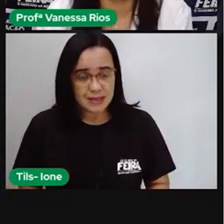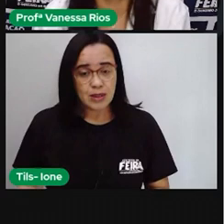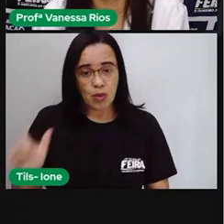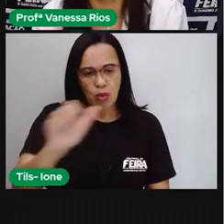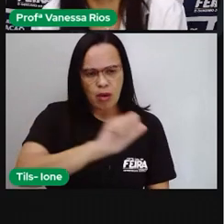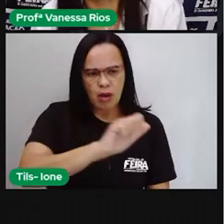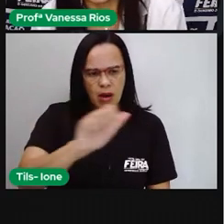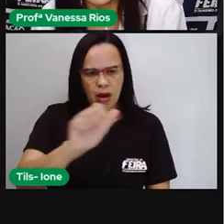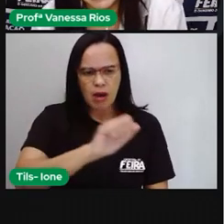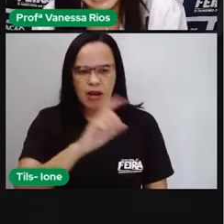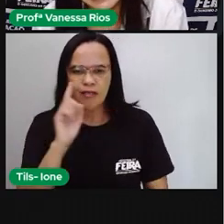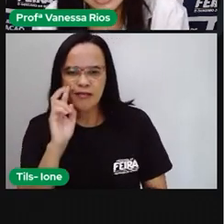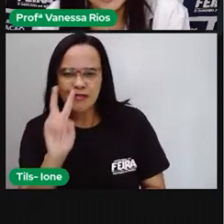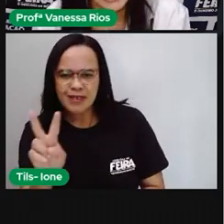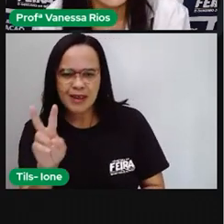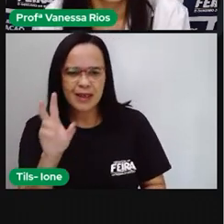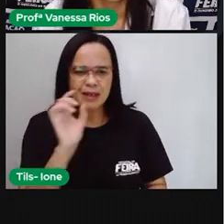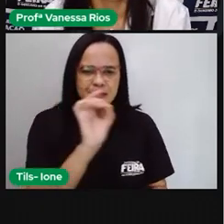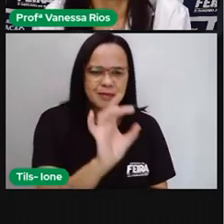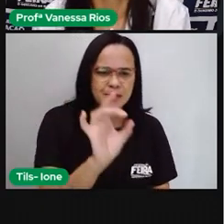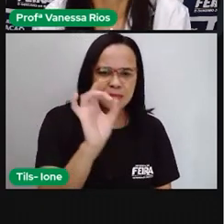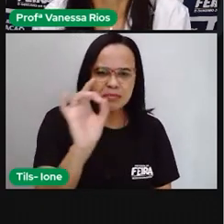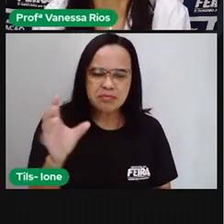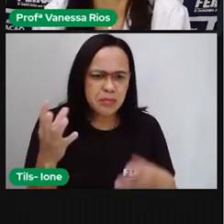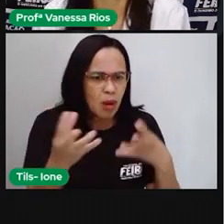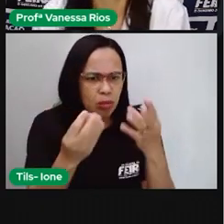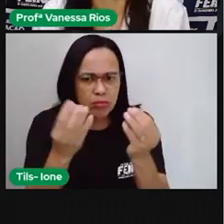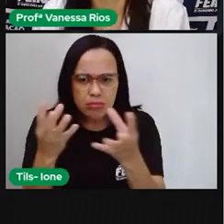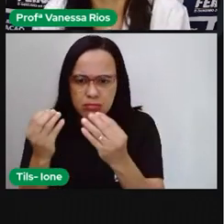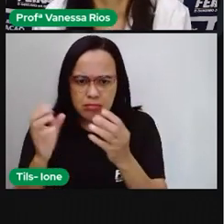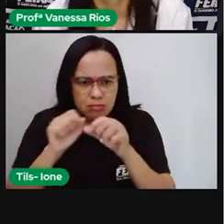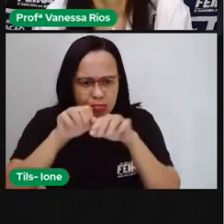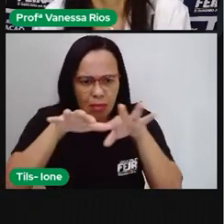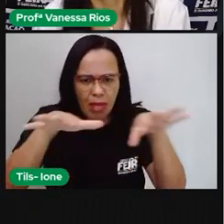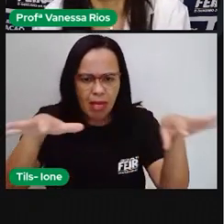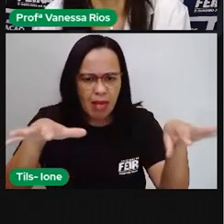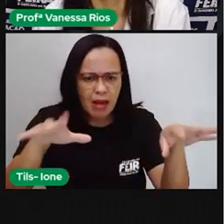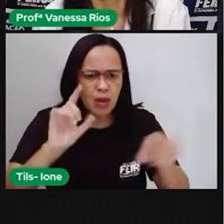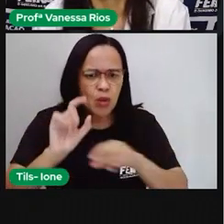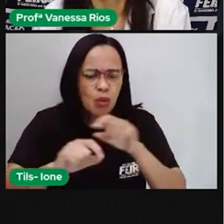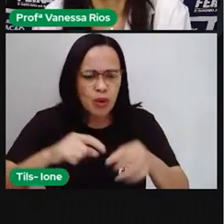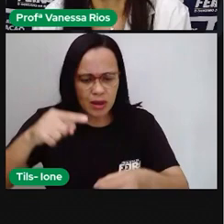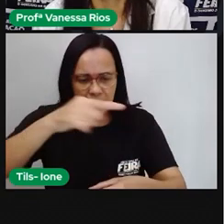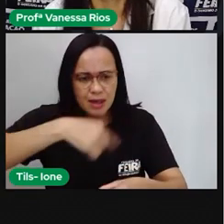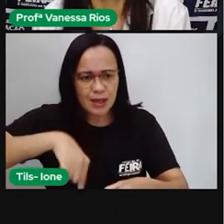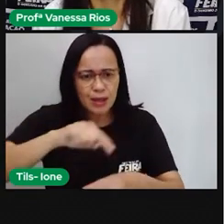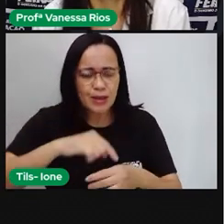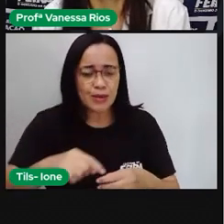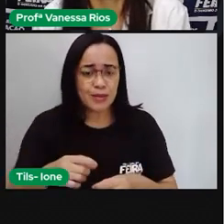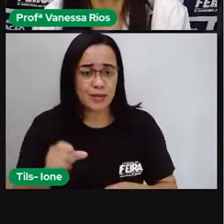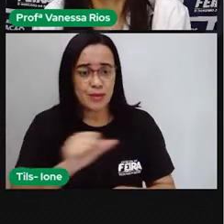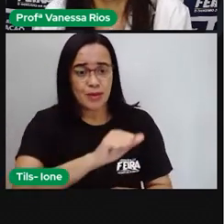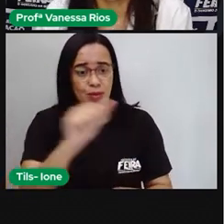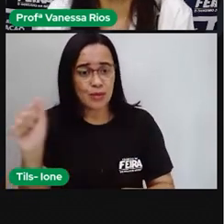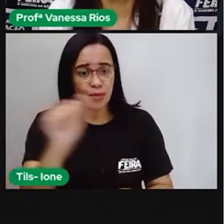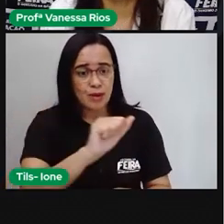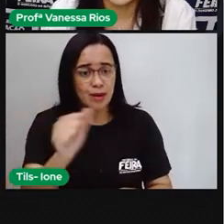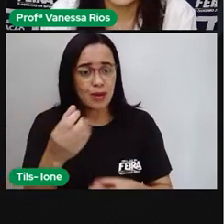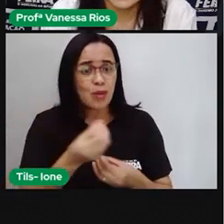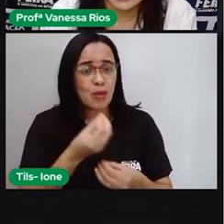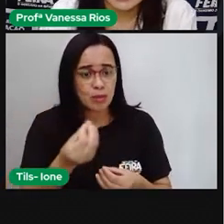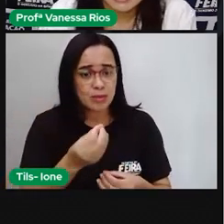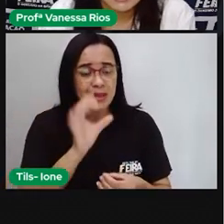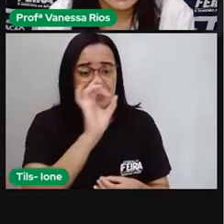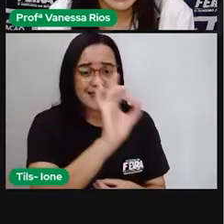do carro aí espalhadas, não é? Ao redor aí do lado do carro. E a gente observa que cada